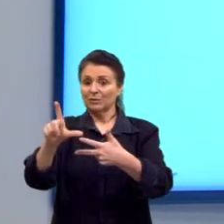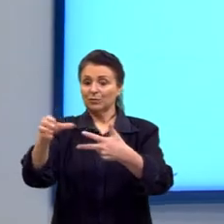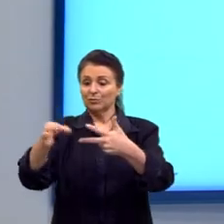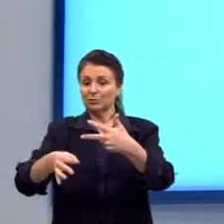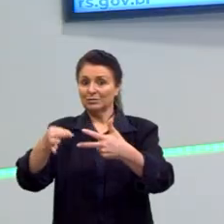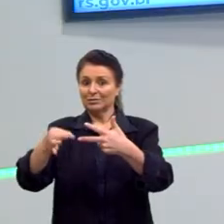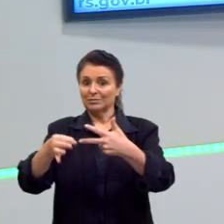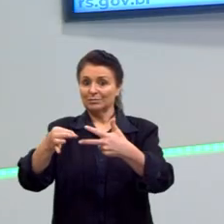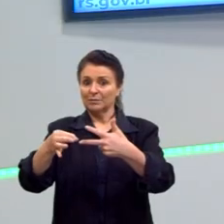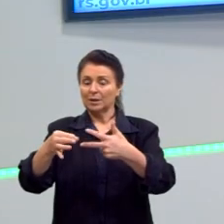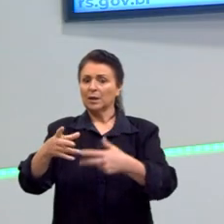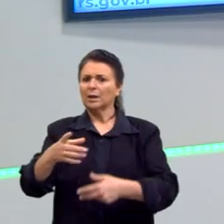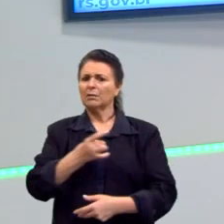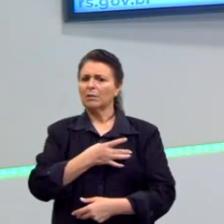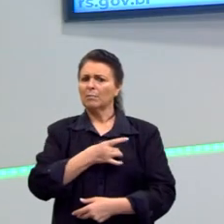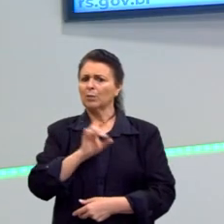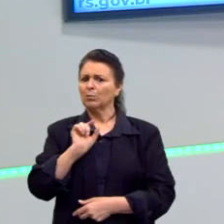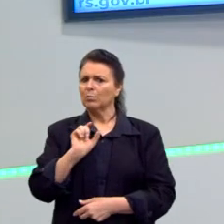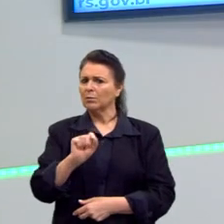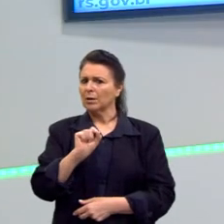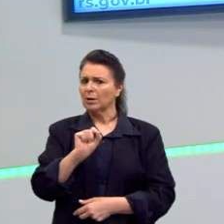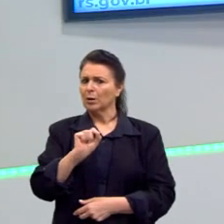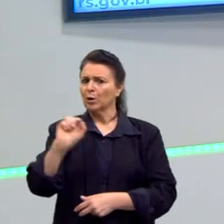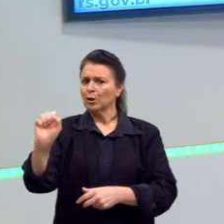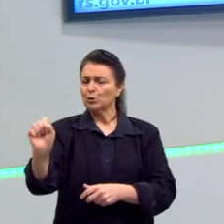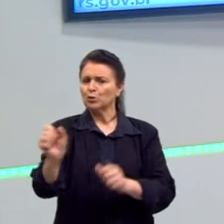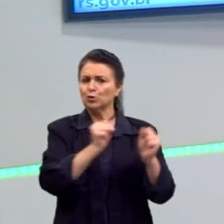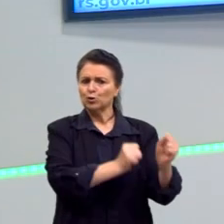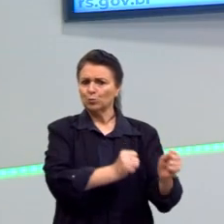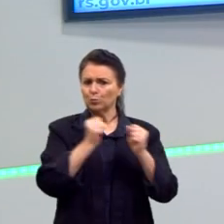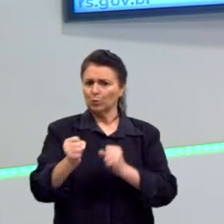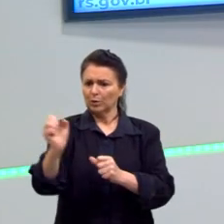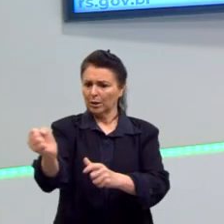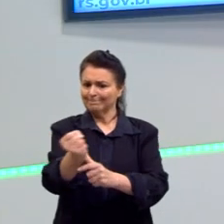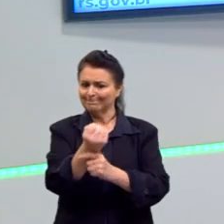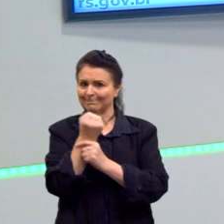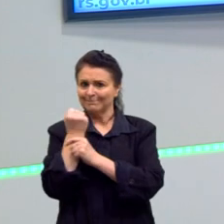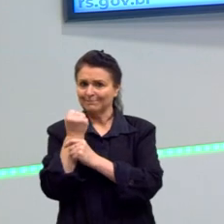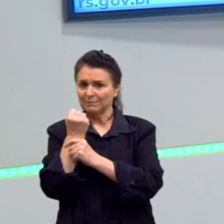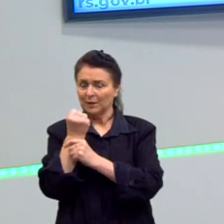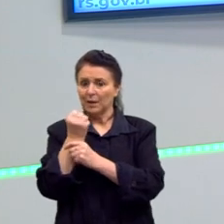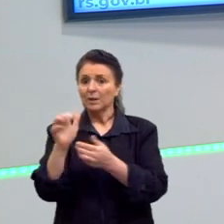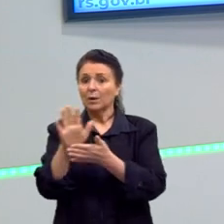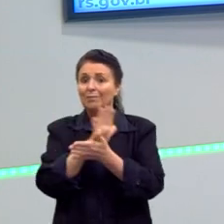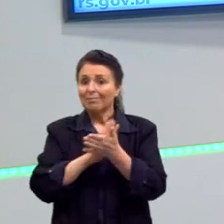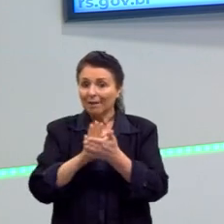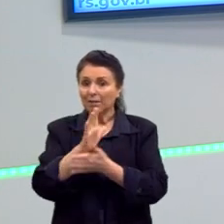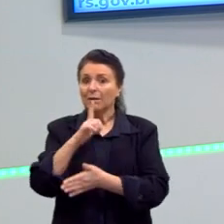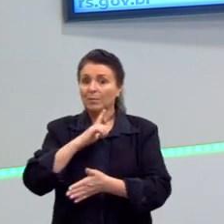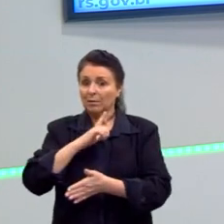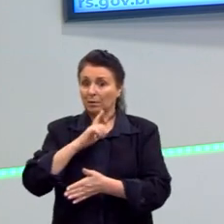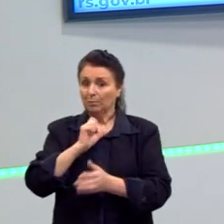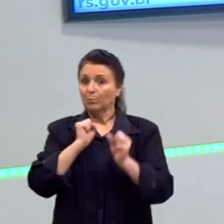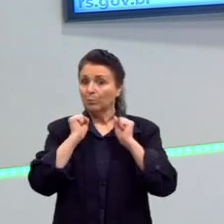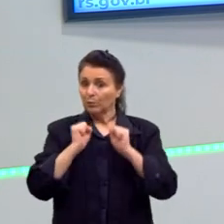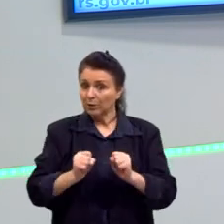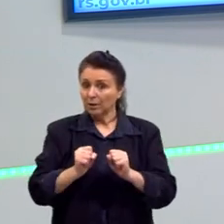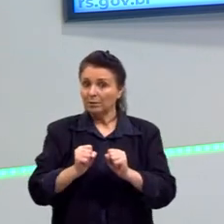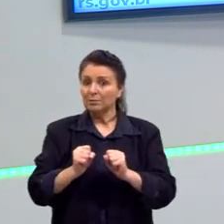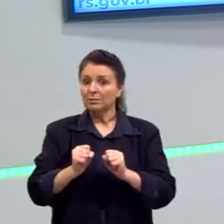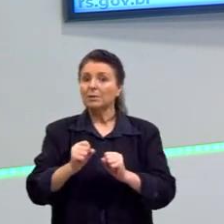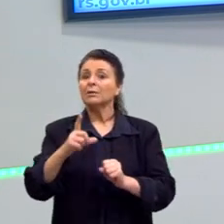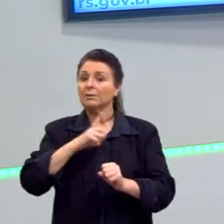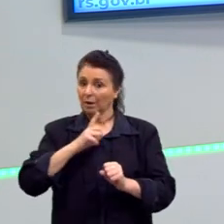De um poder absoluto. Então, o ele fala? Nada melhor para manter o poder do que o poder. Por isso que ele